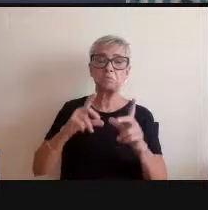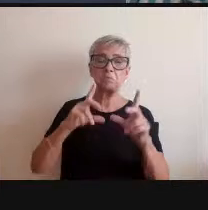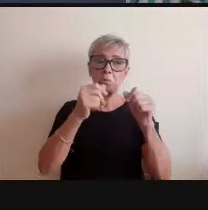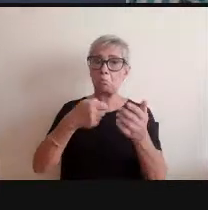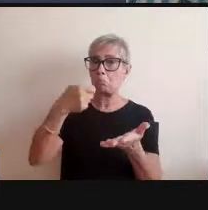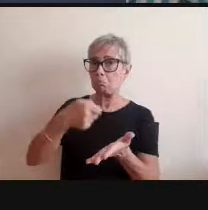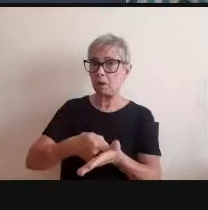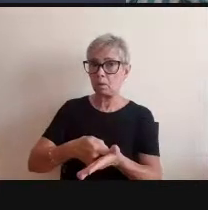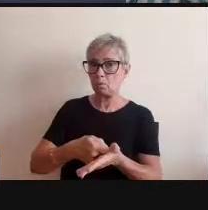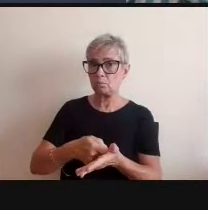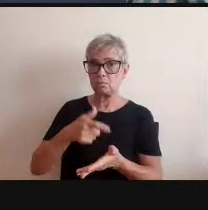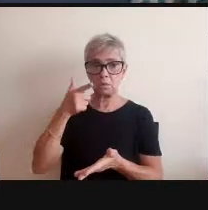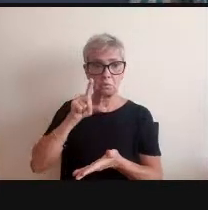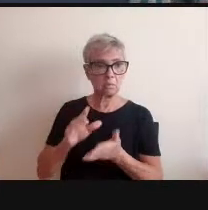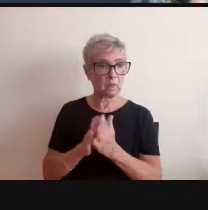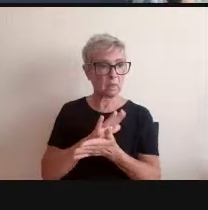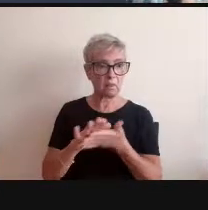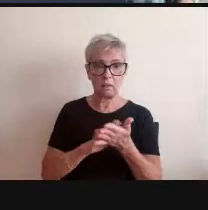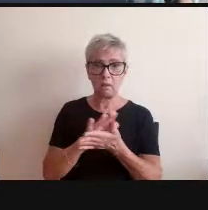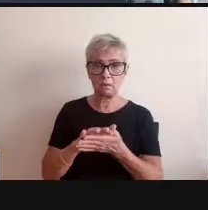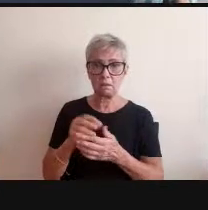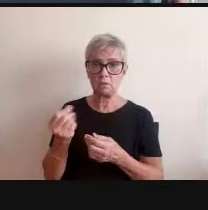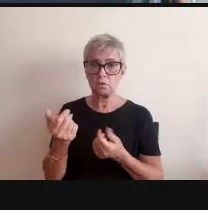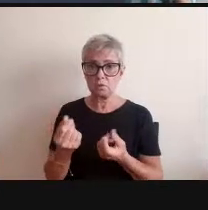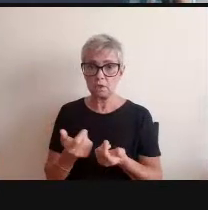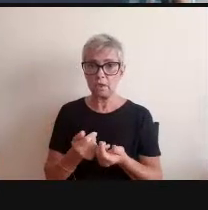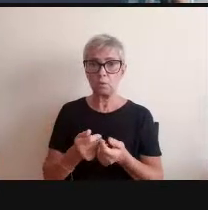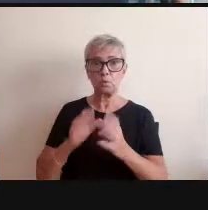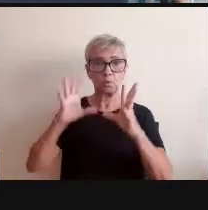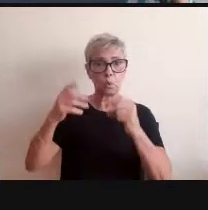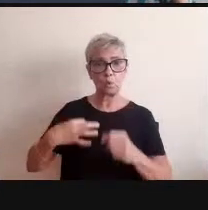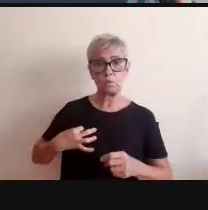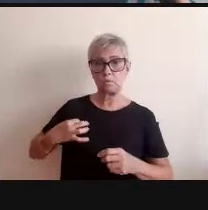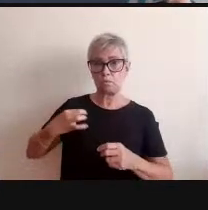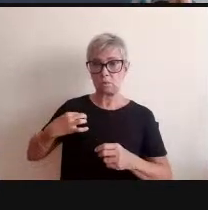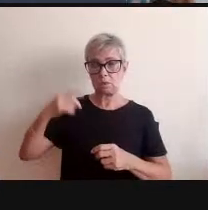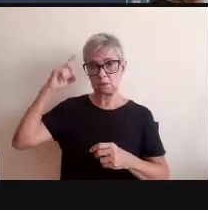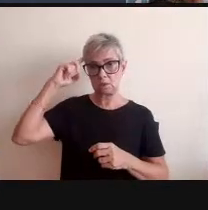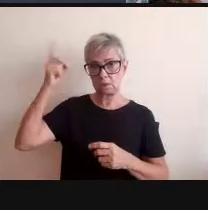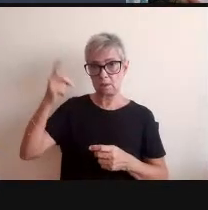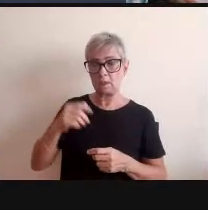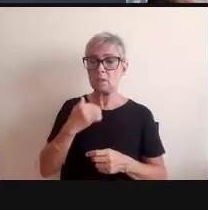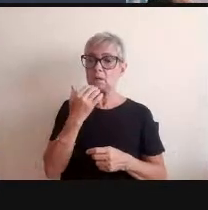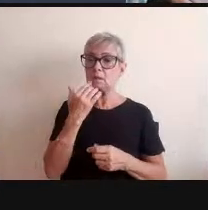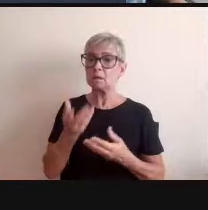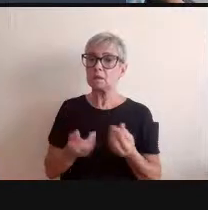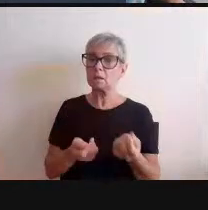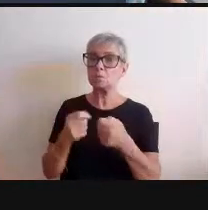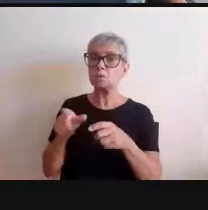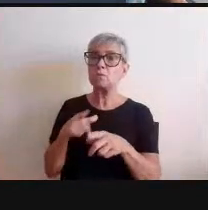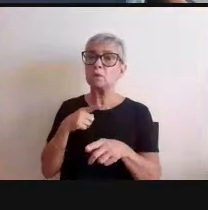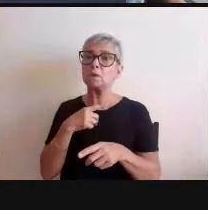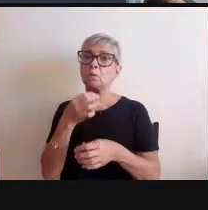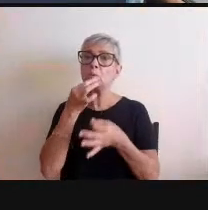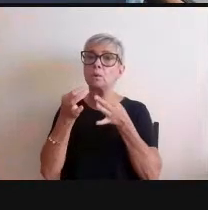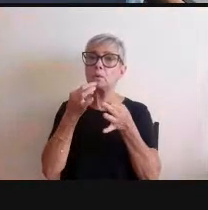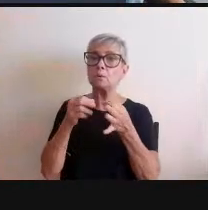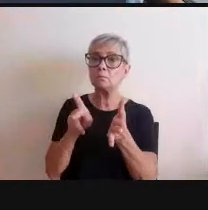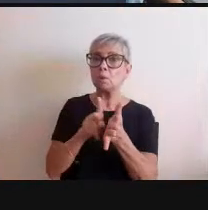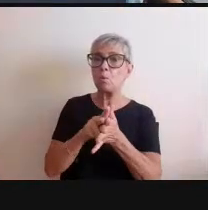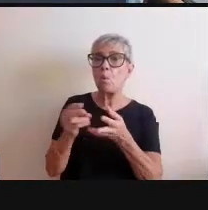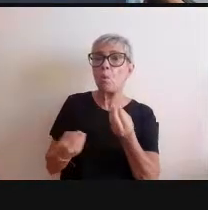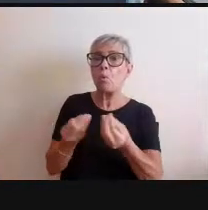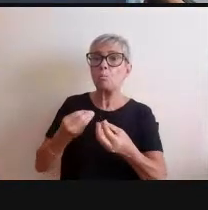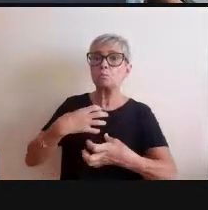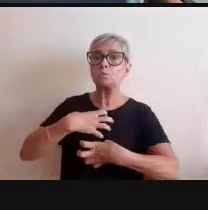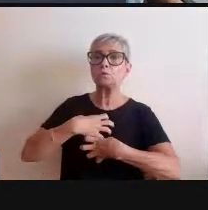todo mundo foi voluntário nessa ideia ninguém poderia ter opinião sobre a maneira como a